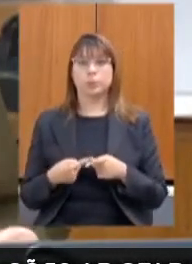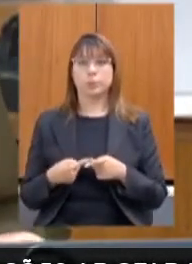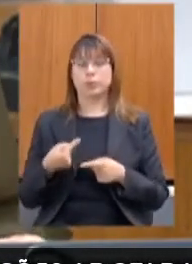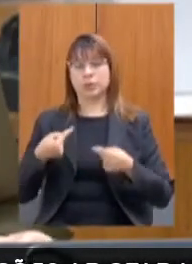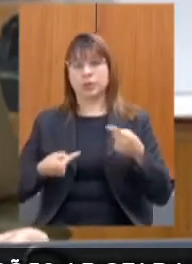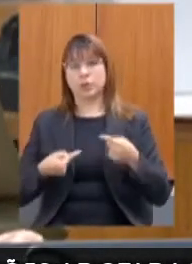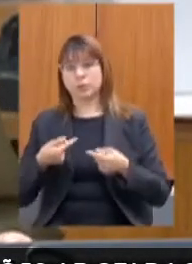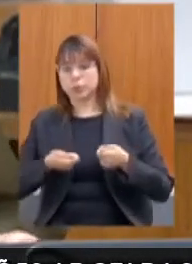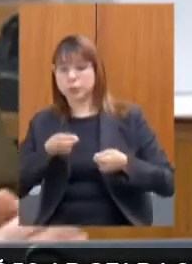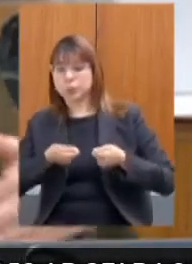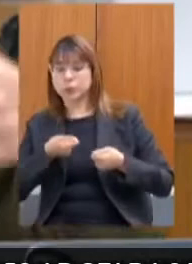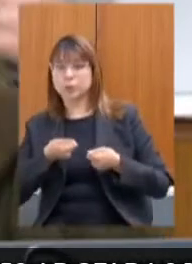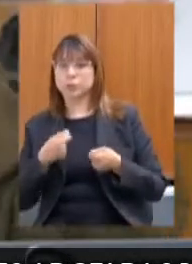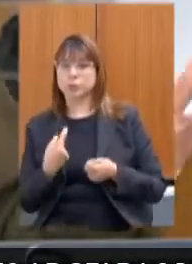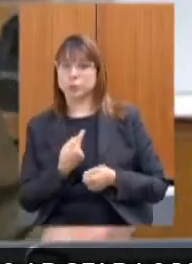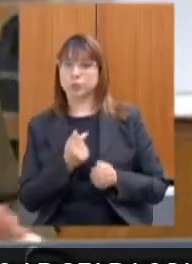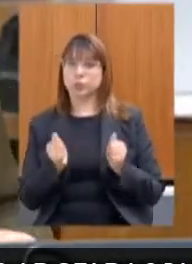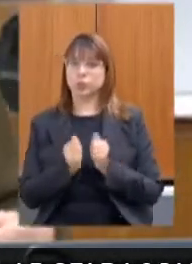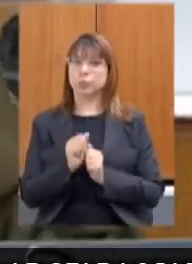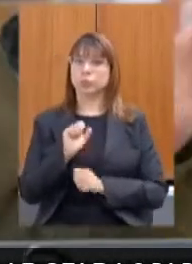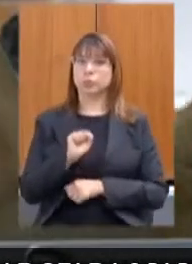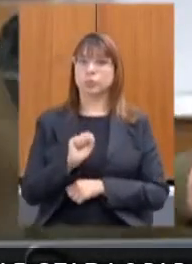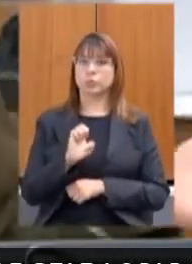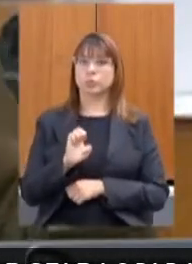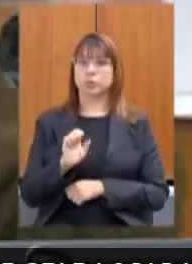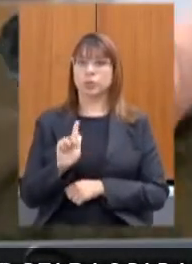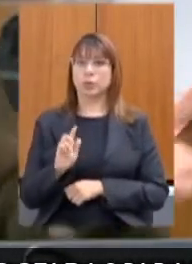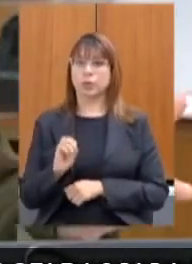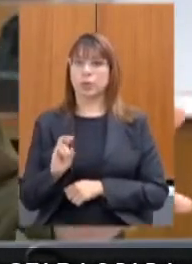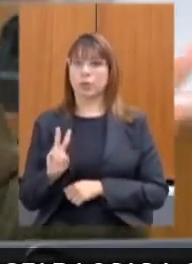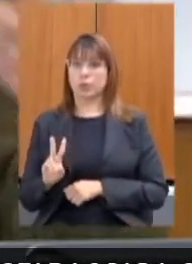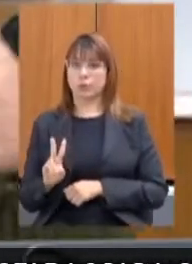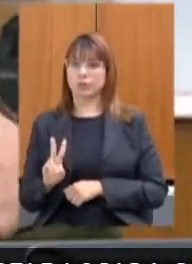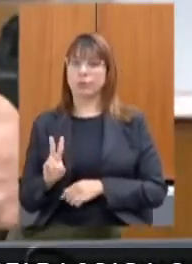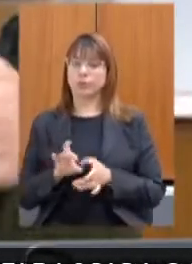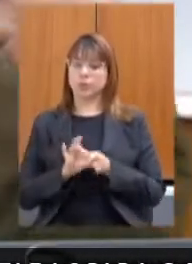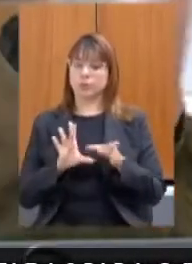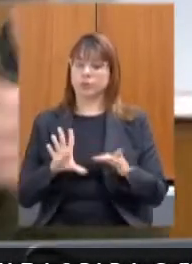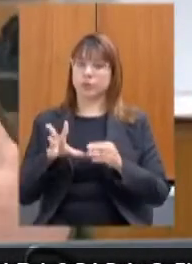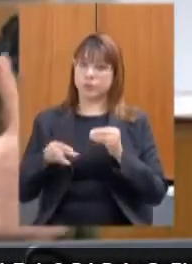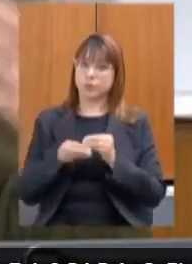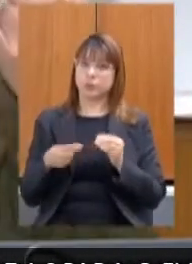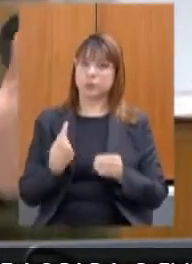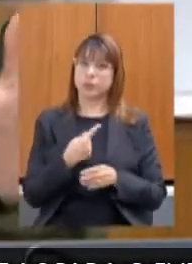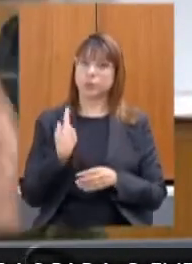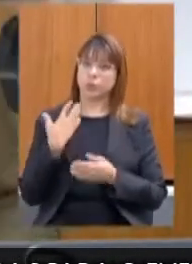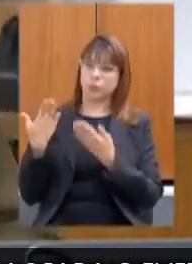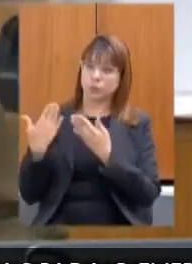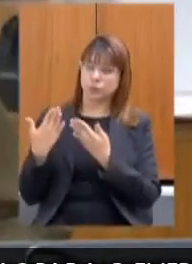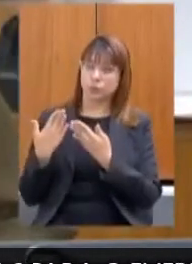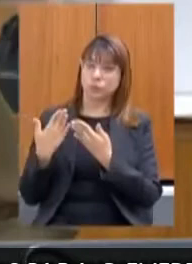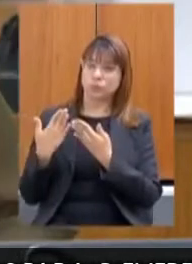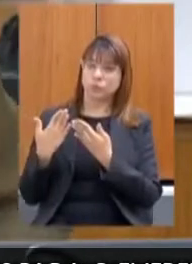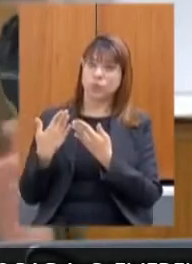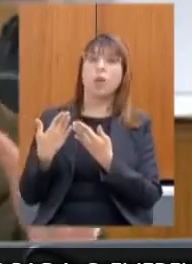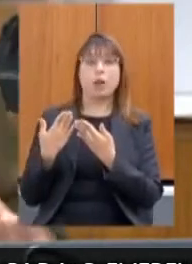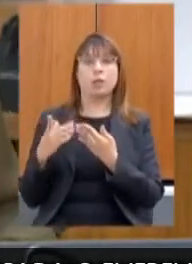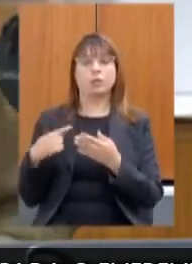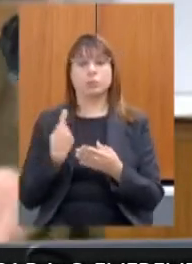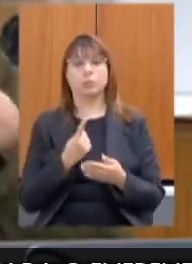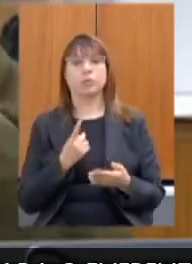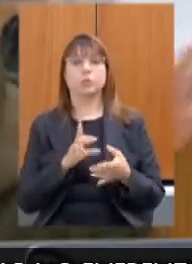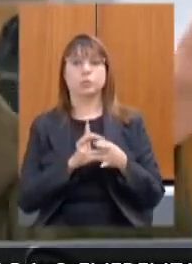negociação nossa com a Segov que libera todas as emendas para nós nós conversamos com eles e a gente executa as